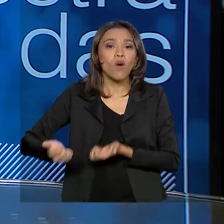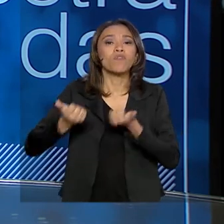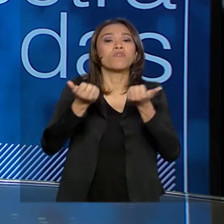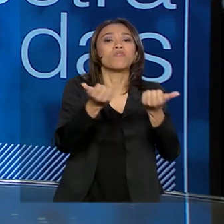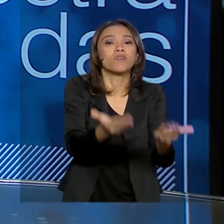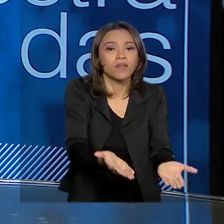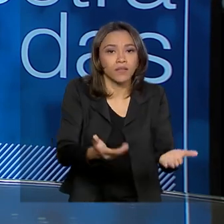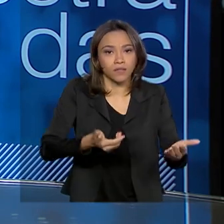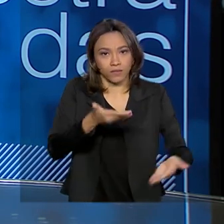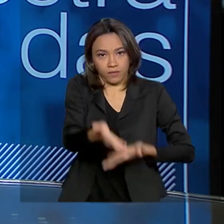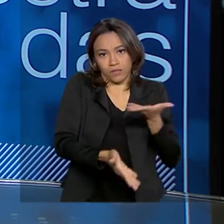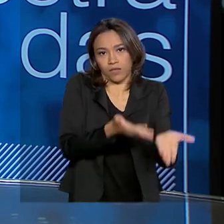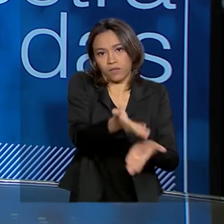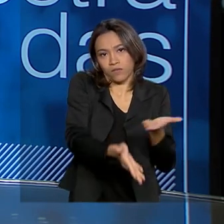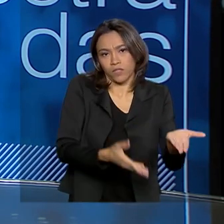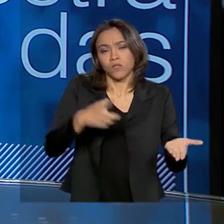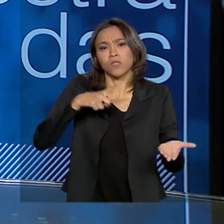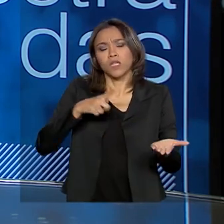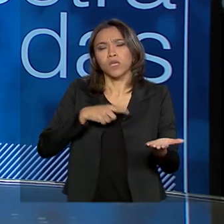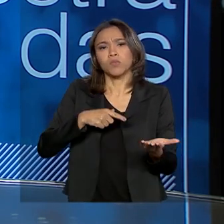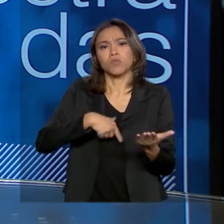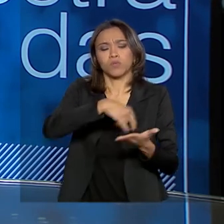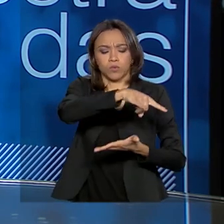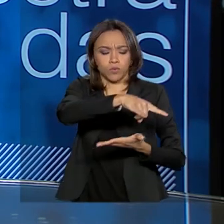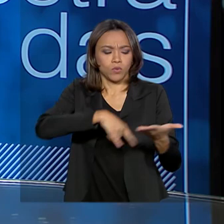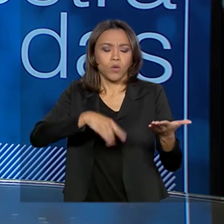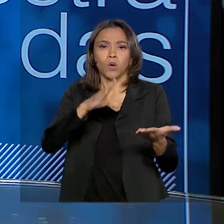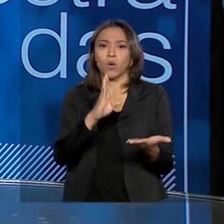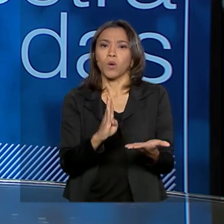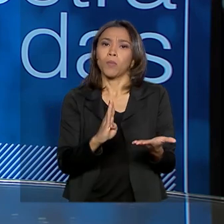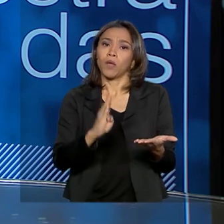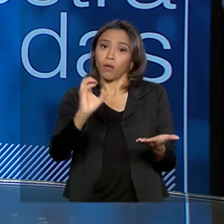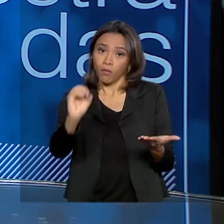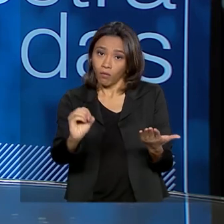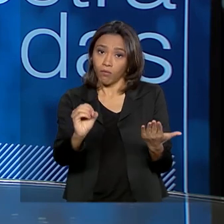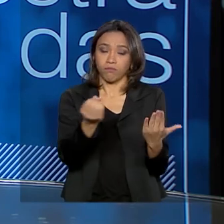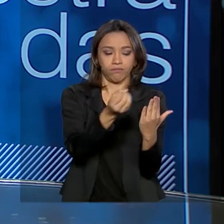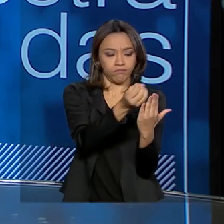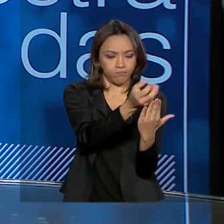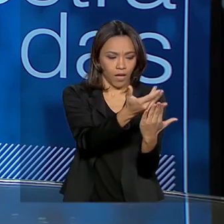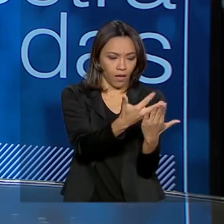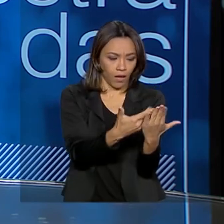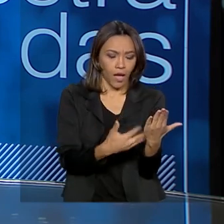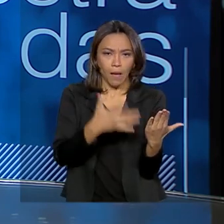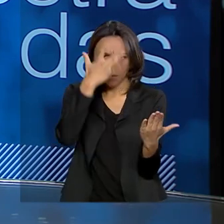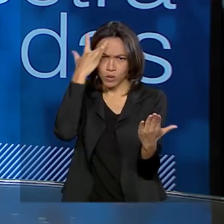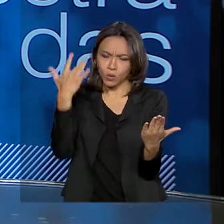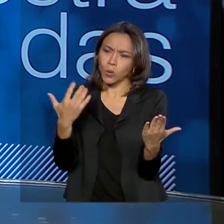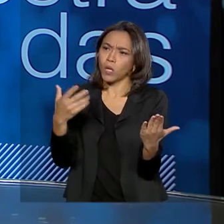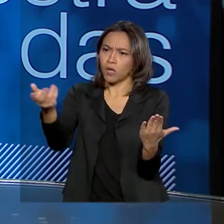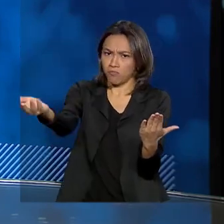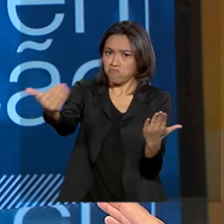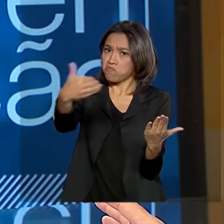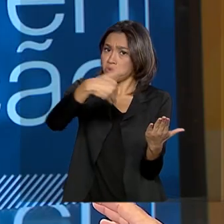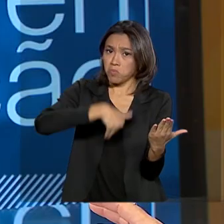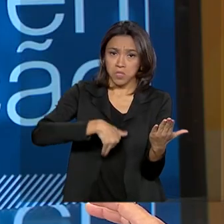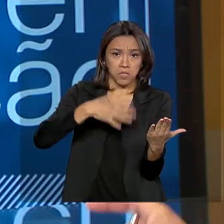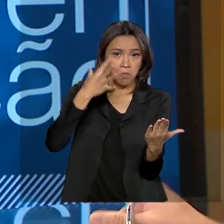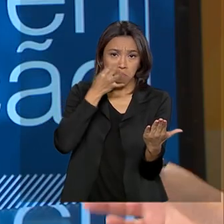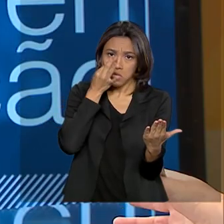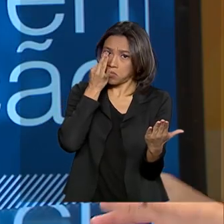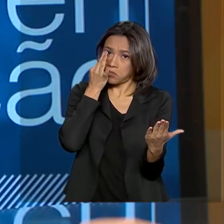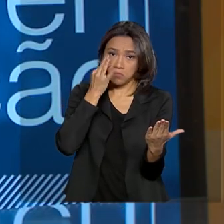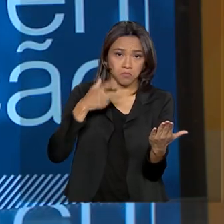temos algumas ações. O boletim de acidente de trânsito, pequenas ocorrências, por exemplo, o cidadão faz sem precisar visitar nenhuma